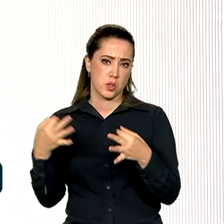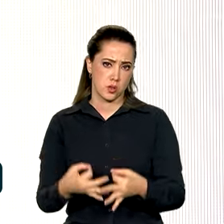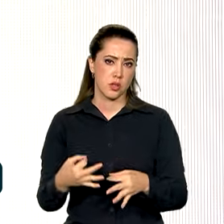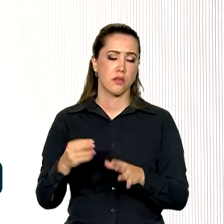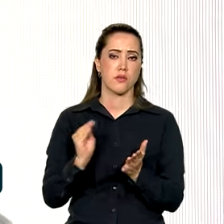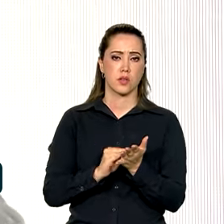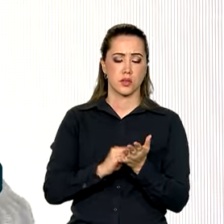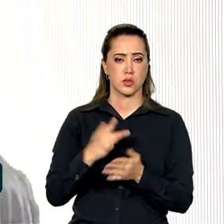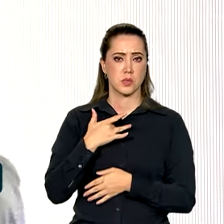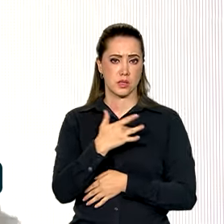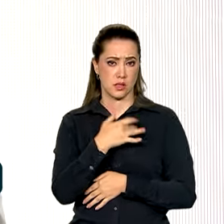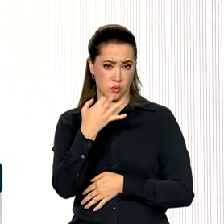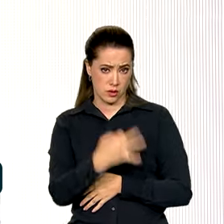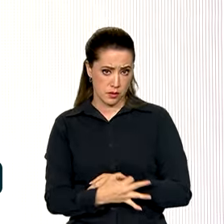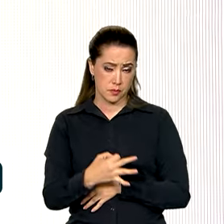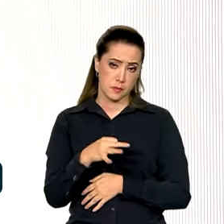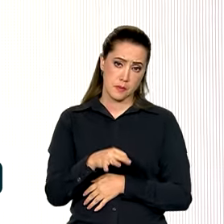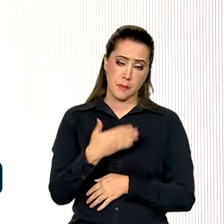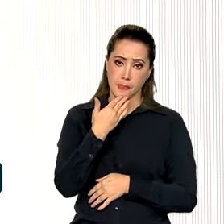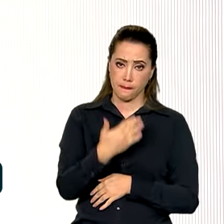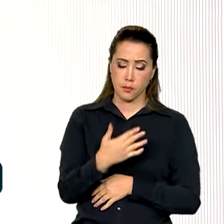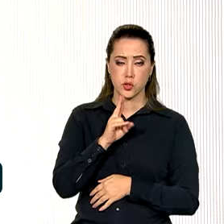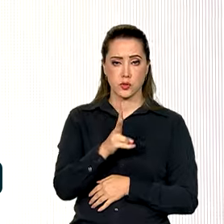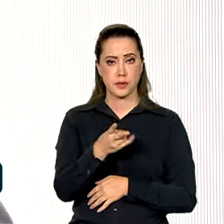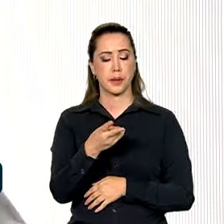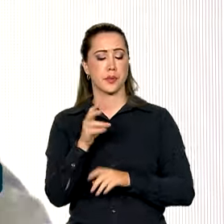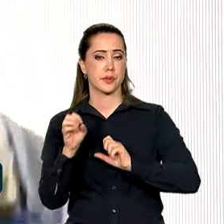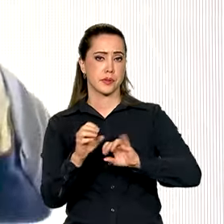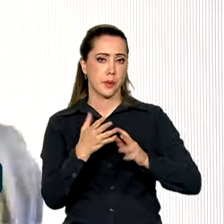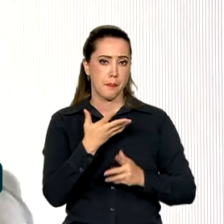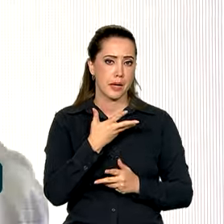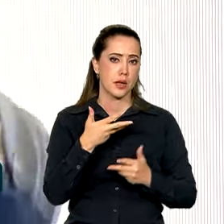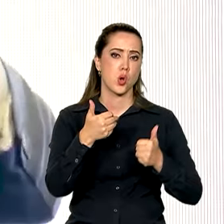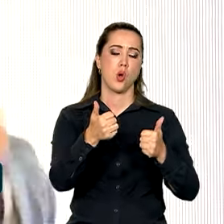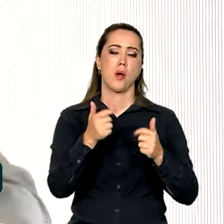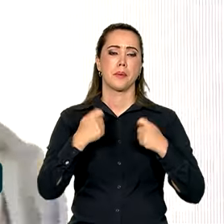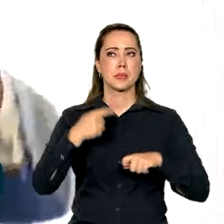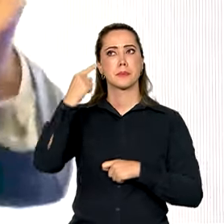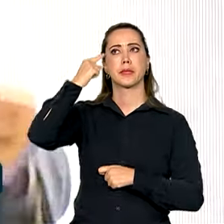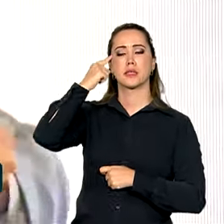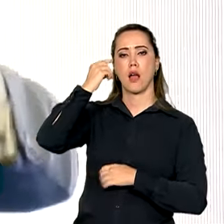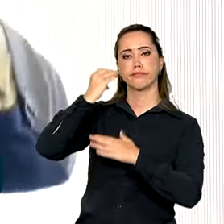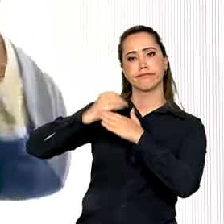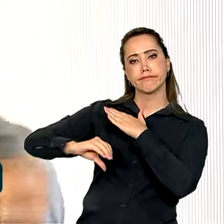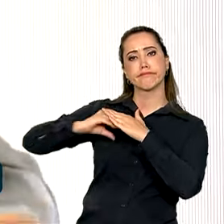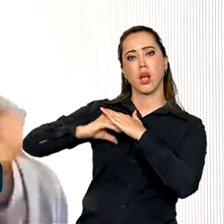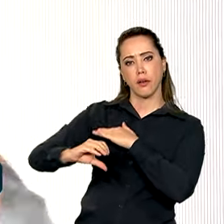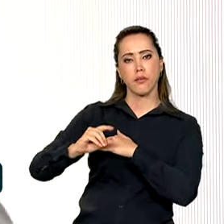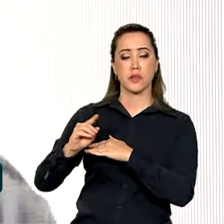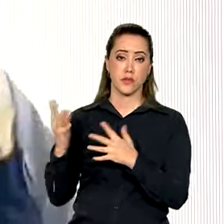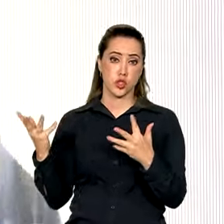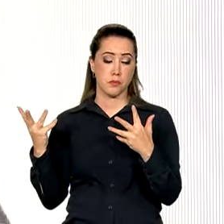uma saúde adequada, requerendo uma educação cada vez melhor, é preciso pensar em investimentos sustentáveis de longo